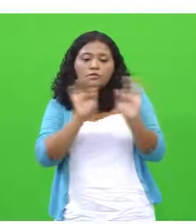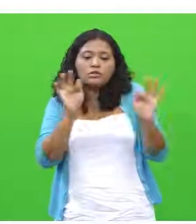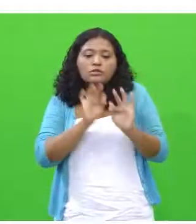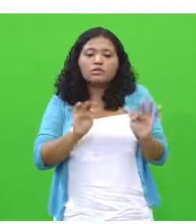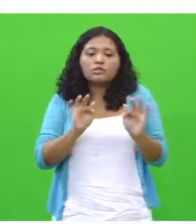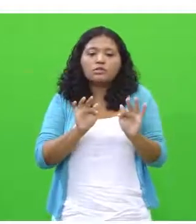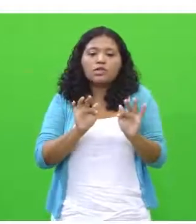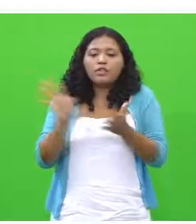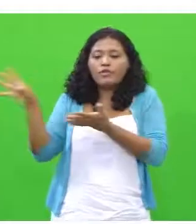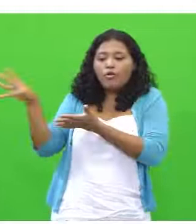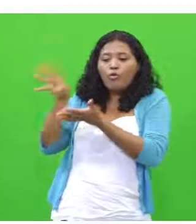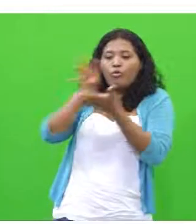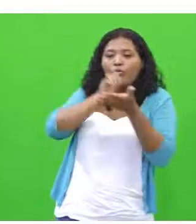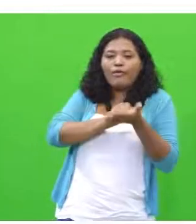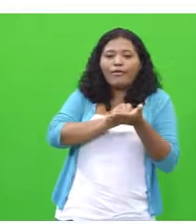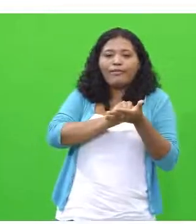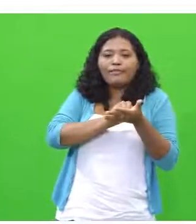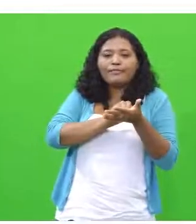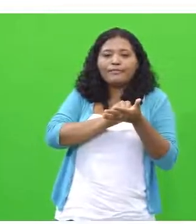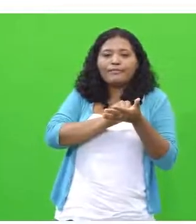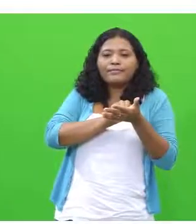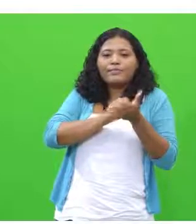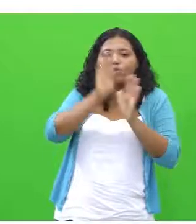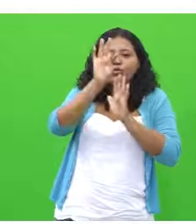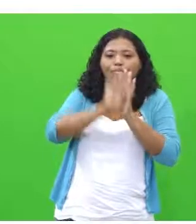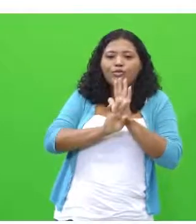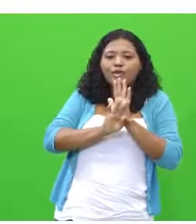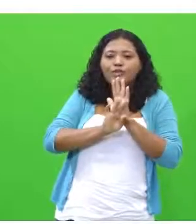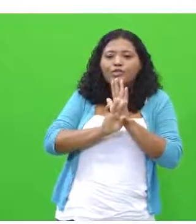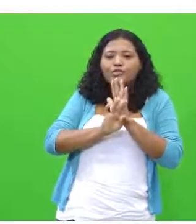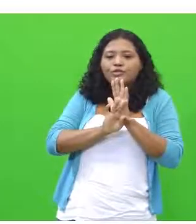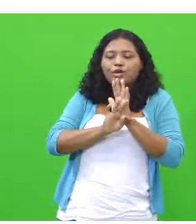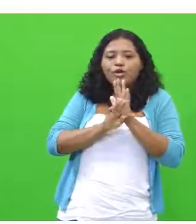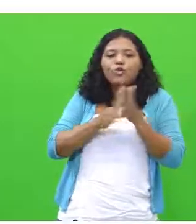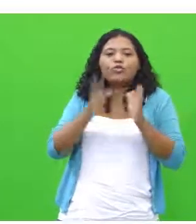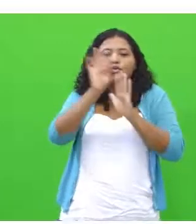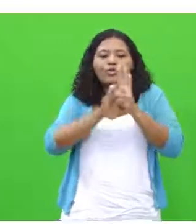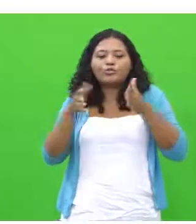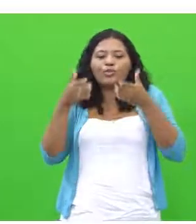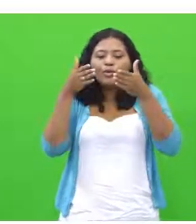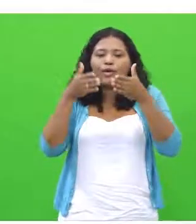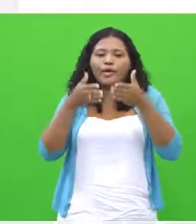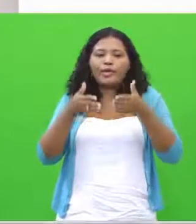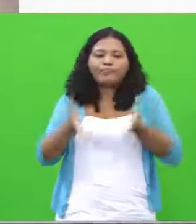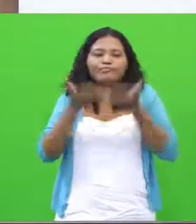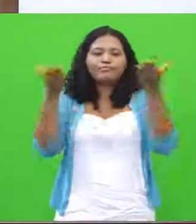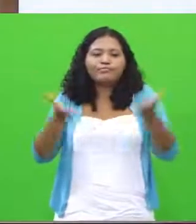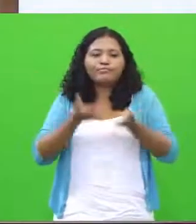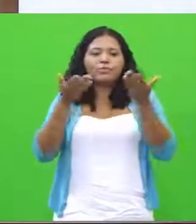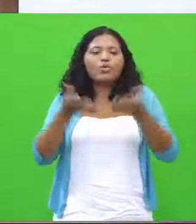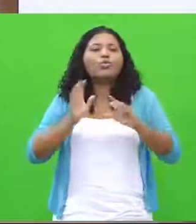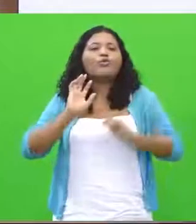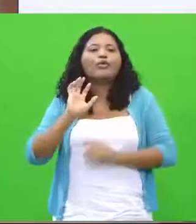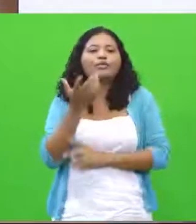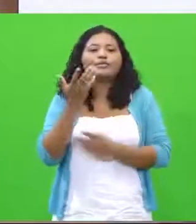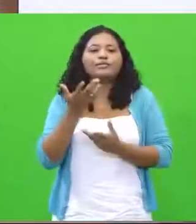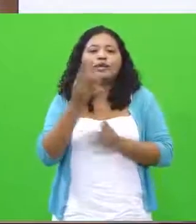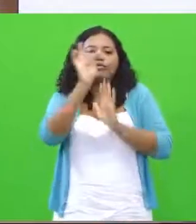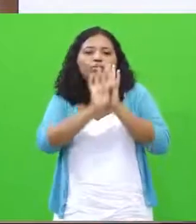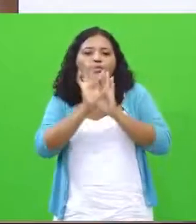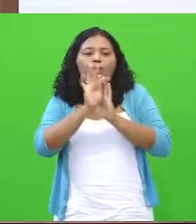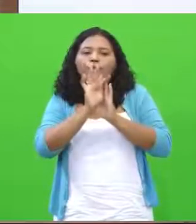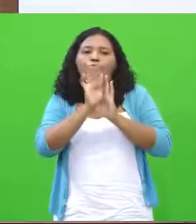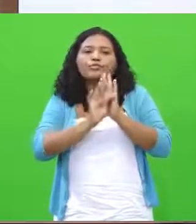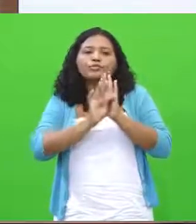fazer cópia dos textos motivadores. O que vai acontecer, Carol? A redação dele, como é que vai ficar?